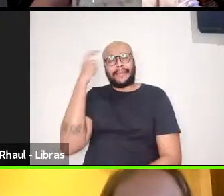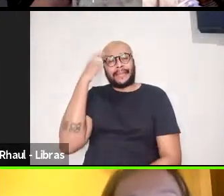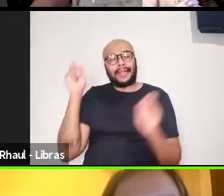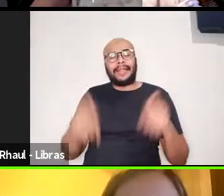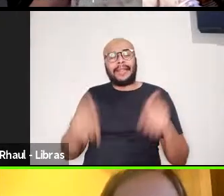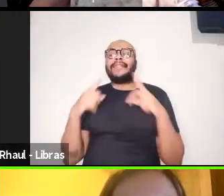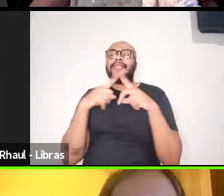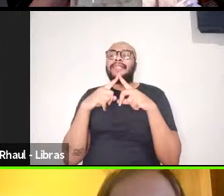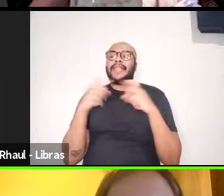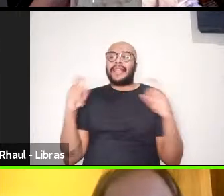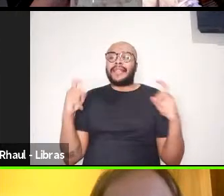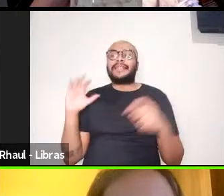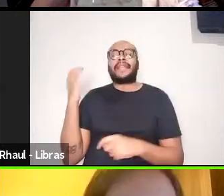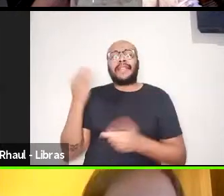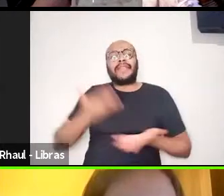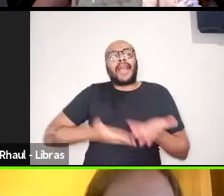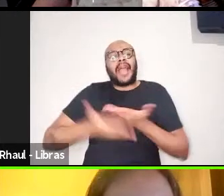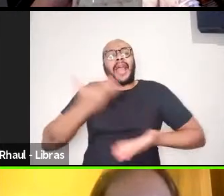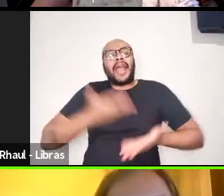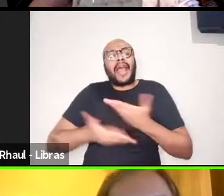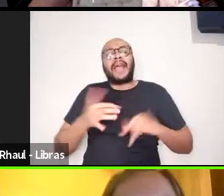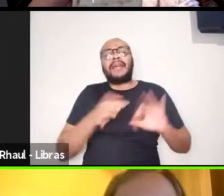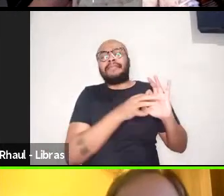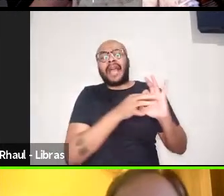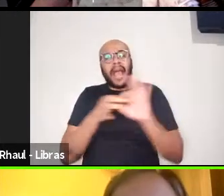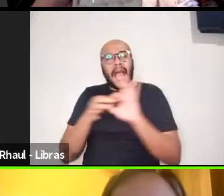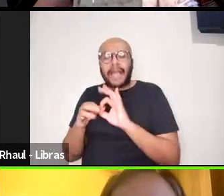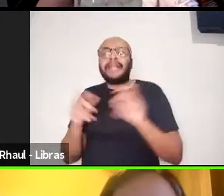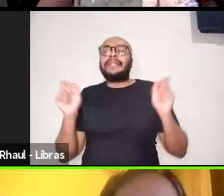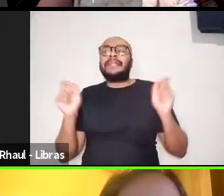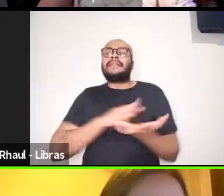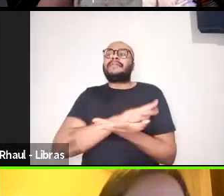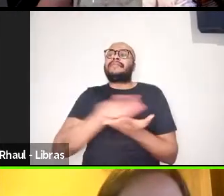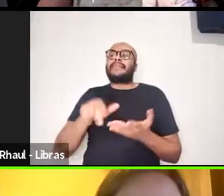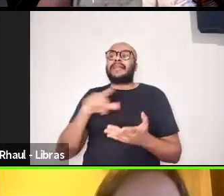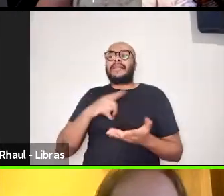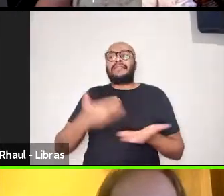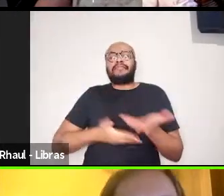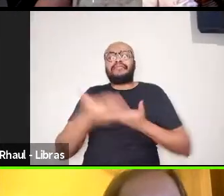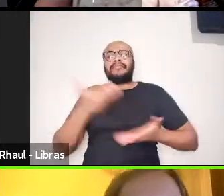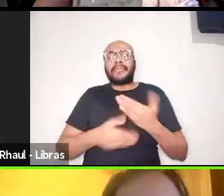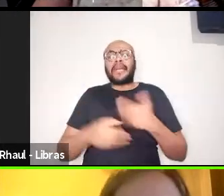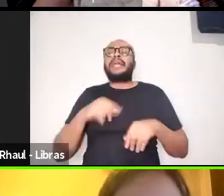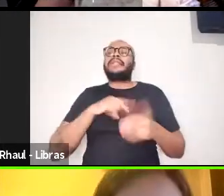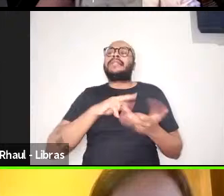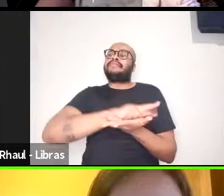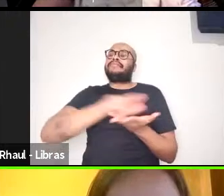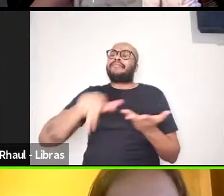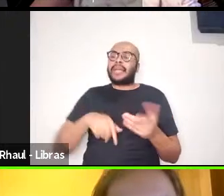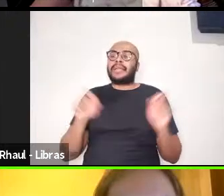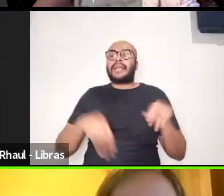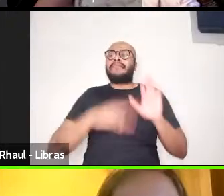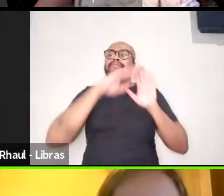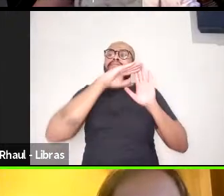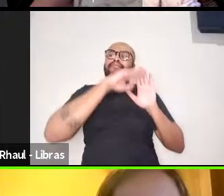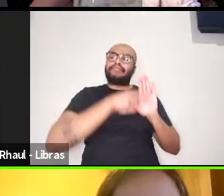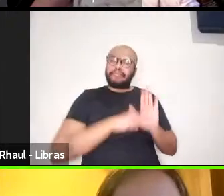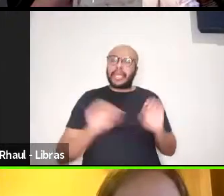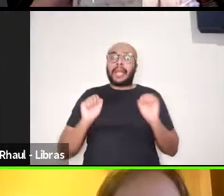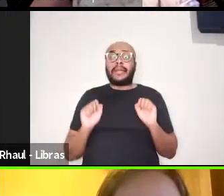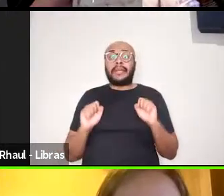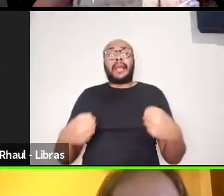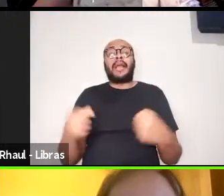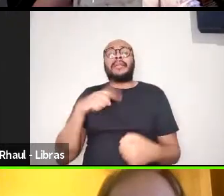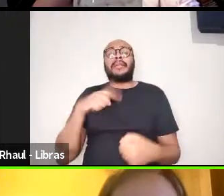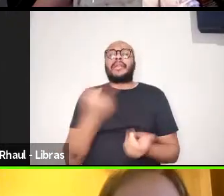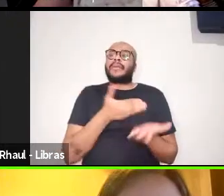articular, em função de todas essas conexões, e essa, esses protocolos, e essas iniciativas que a gente consegue